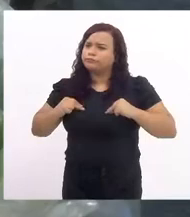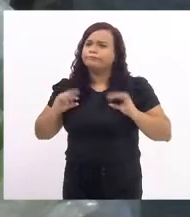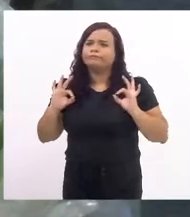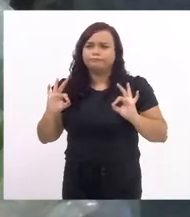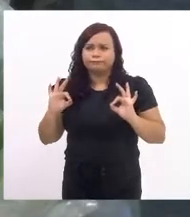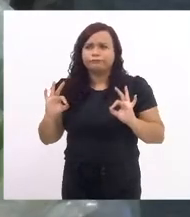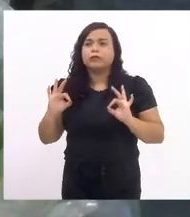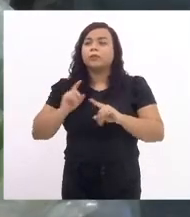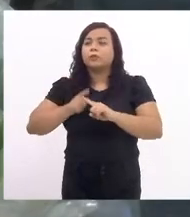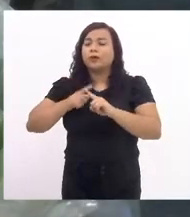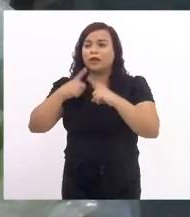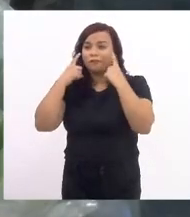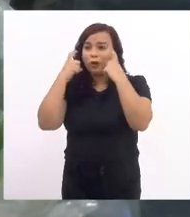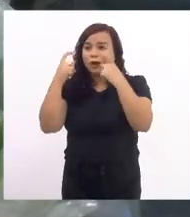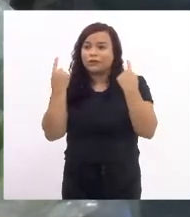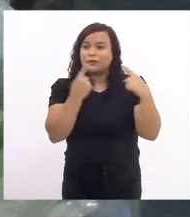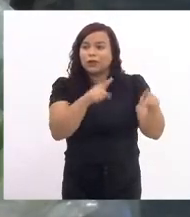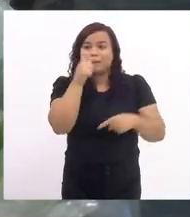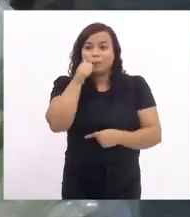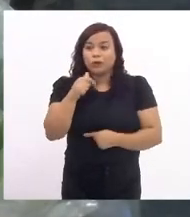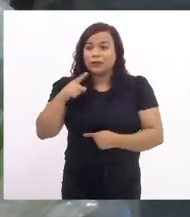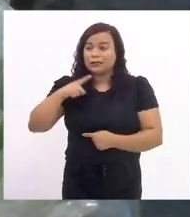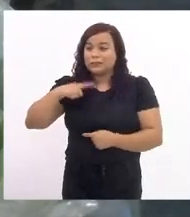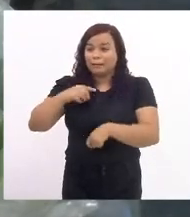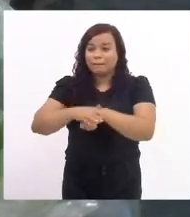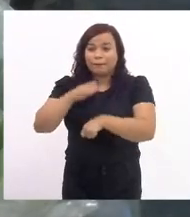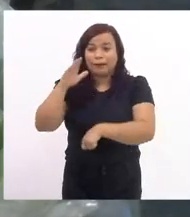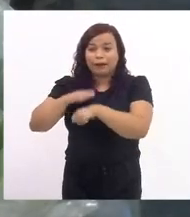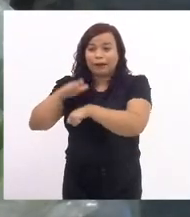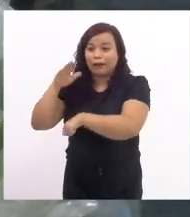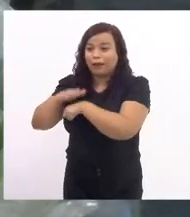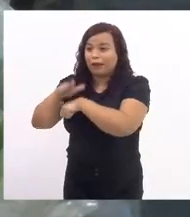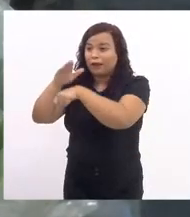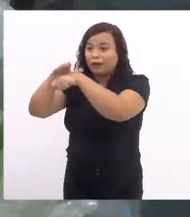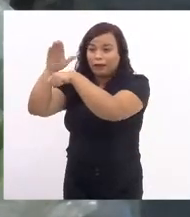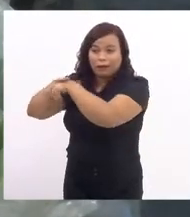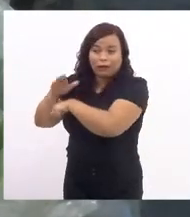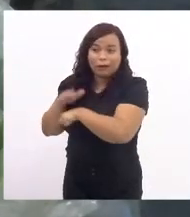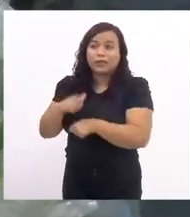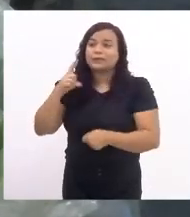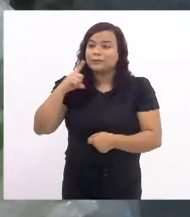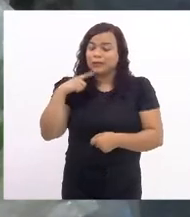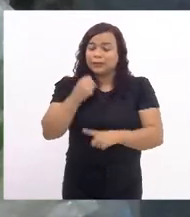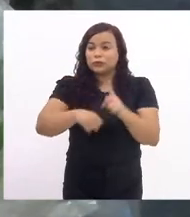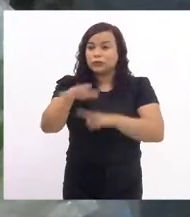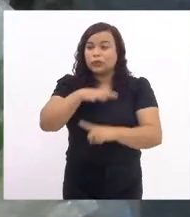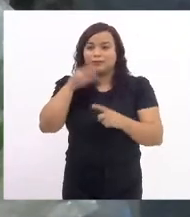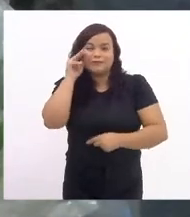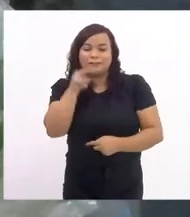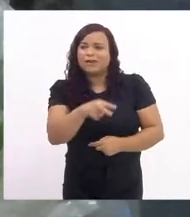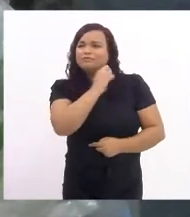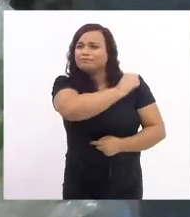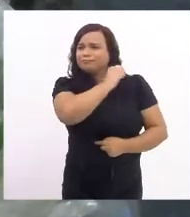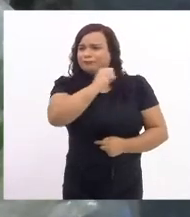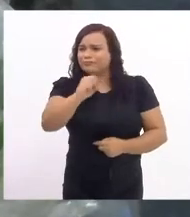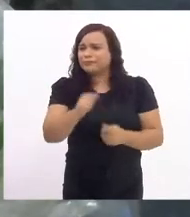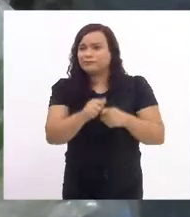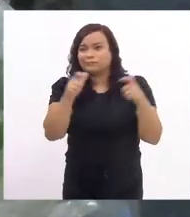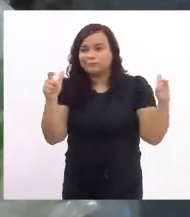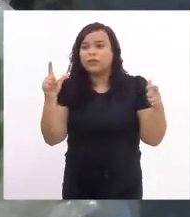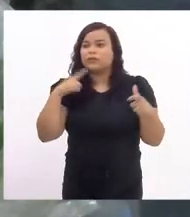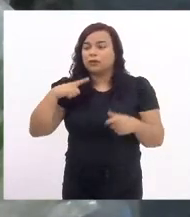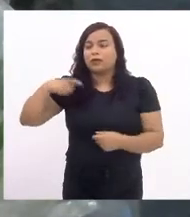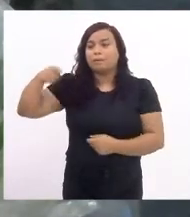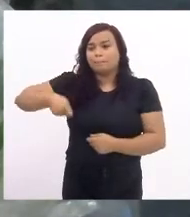especialmente a violência letal, é uma realidade que ainda marca muito a nossa sociedade, sustentada no machismo